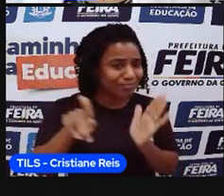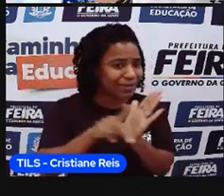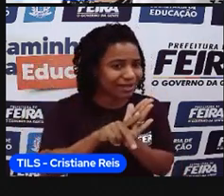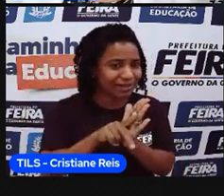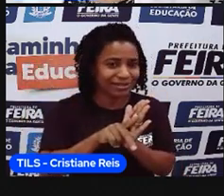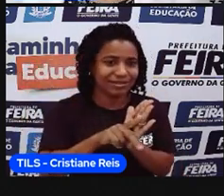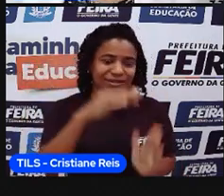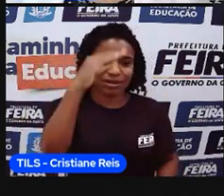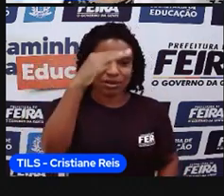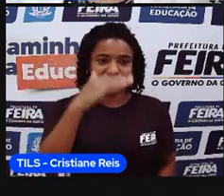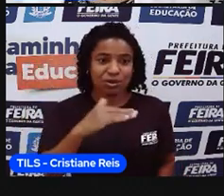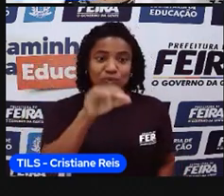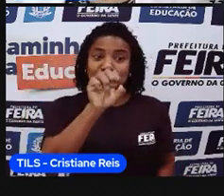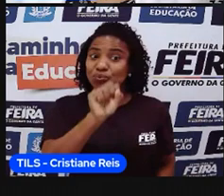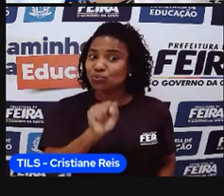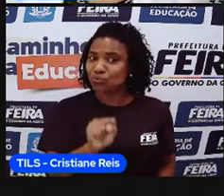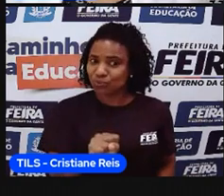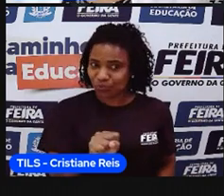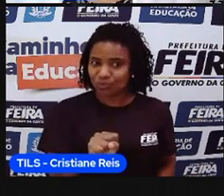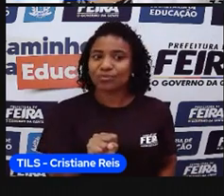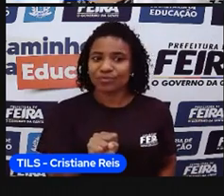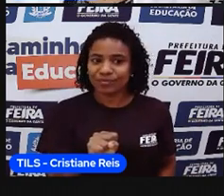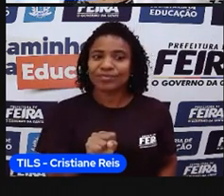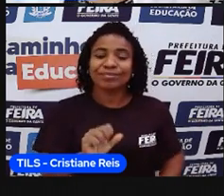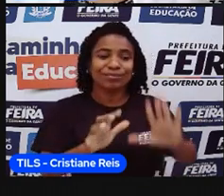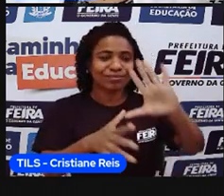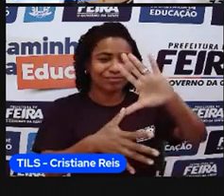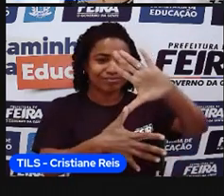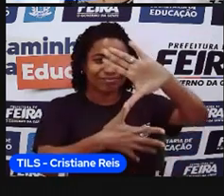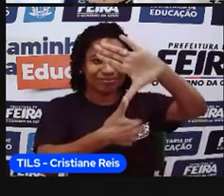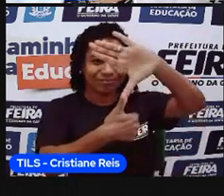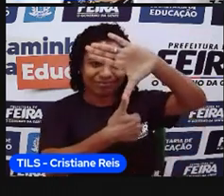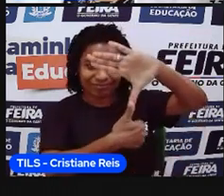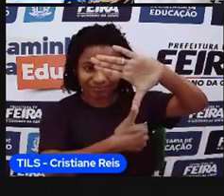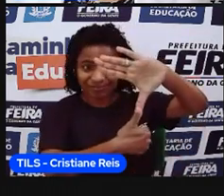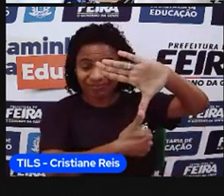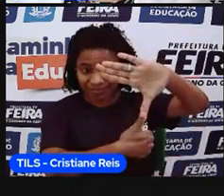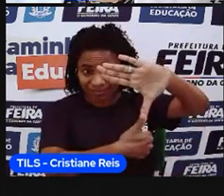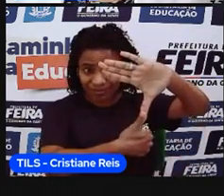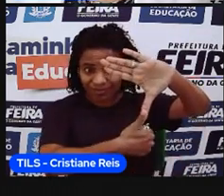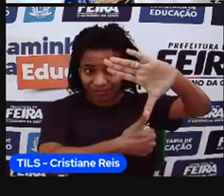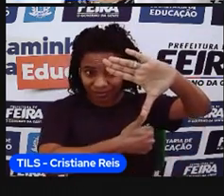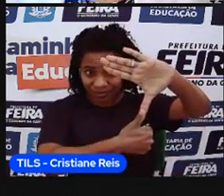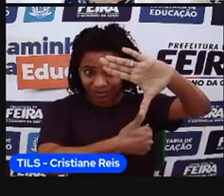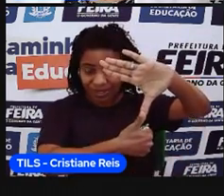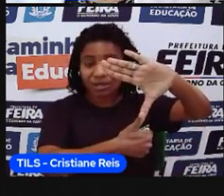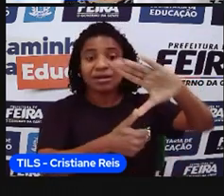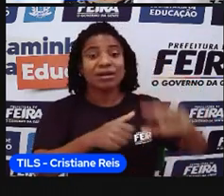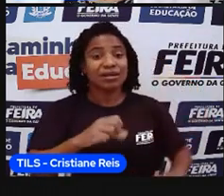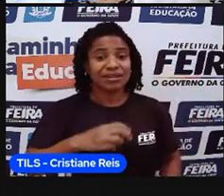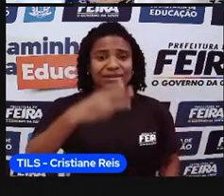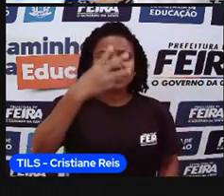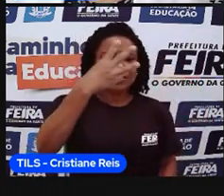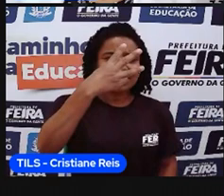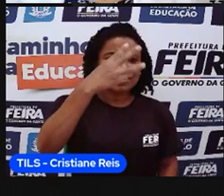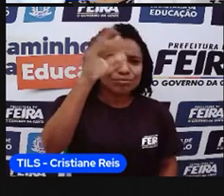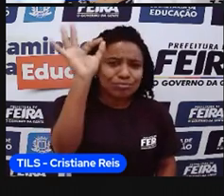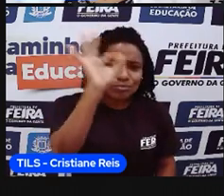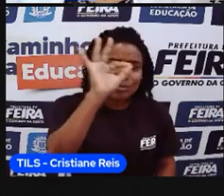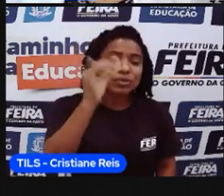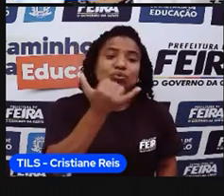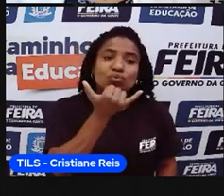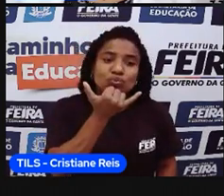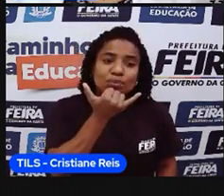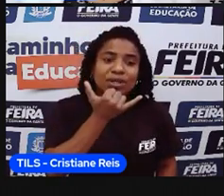planeta, por isso ele é considerado um país do hemisfério sul. E eu tenho 3% dele aqui, ó,